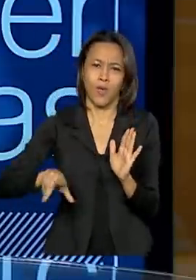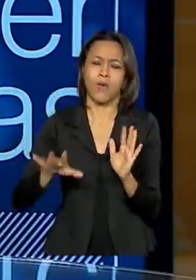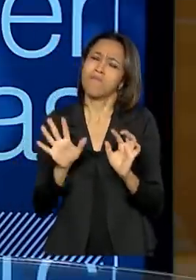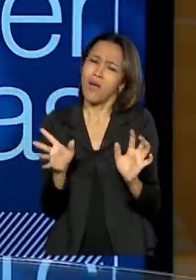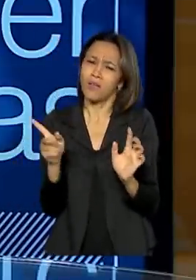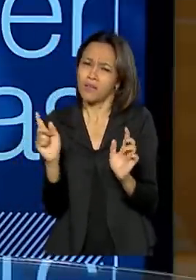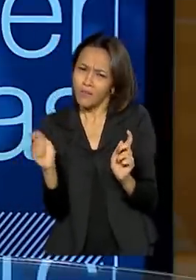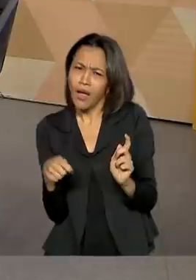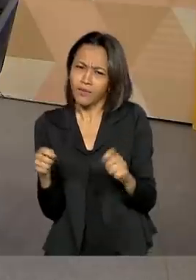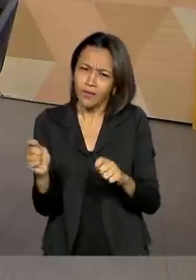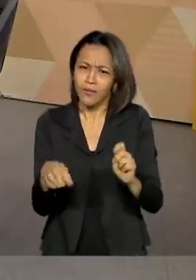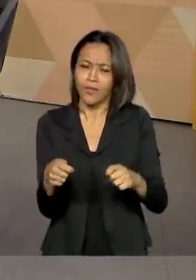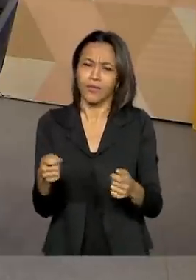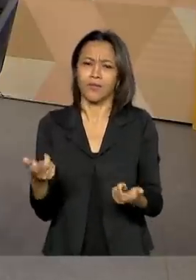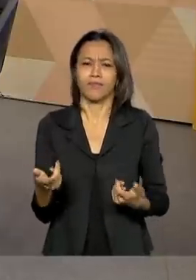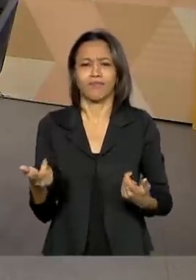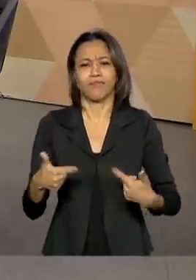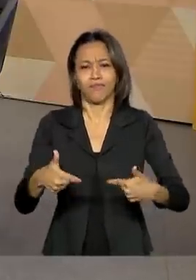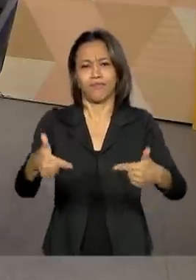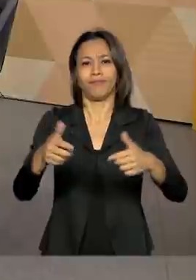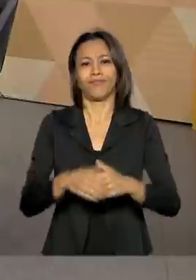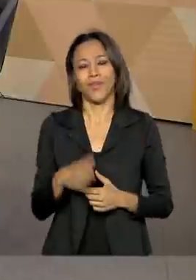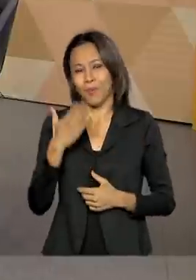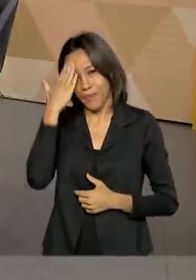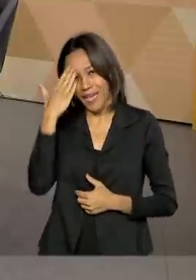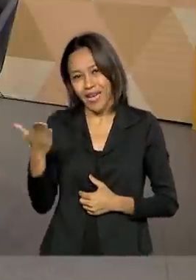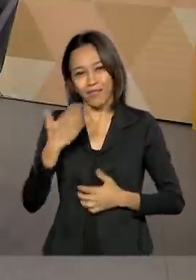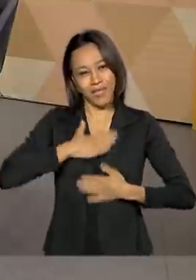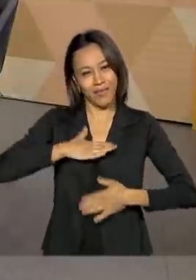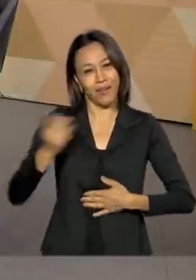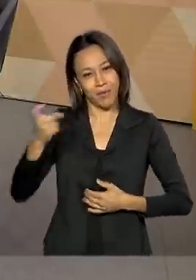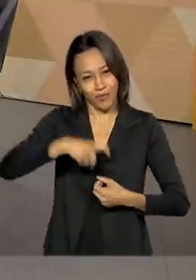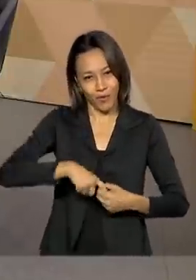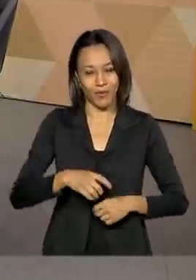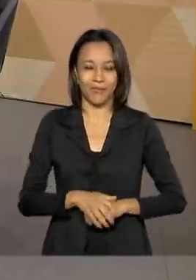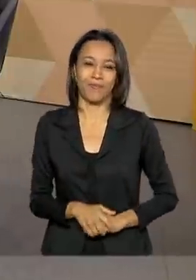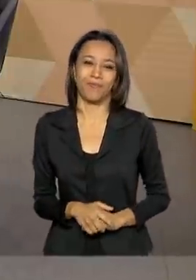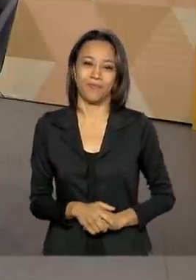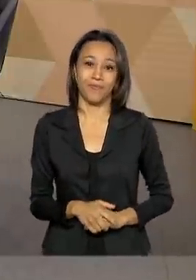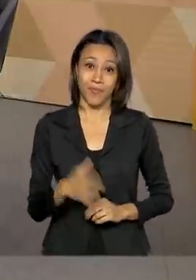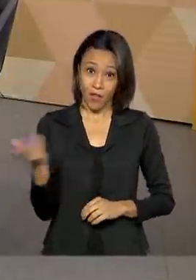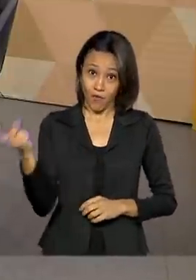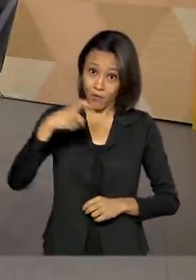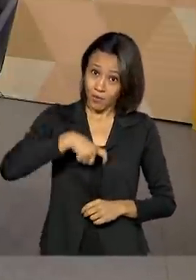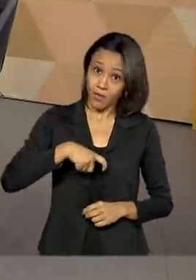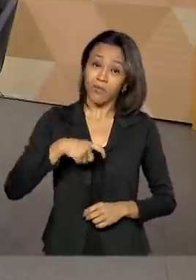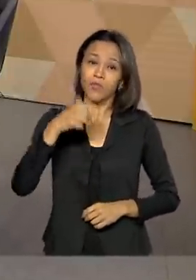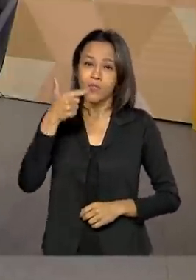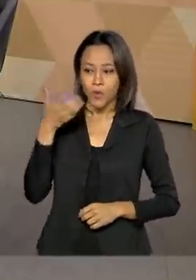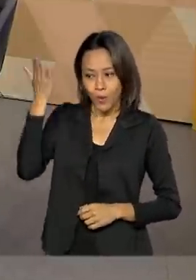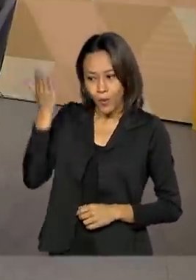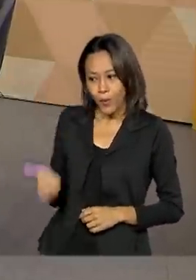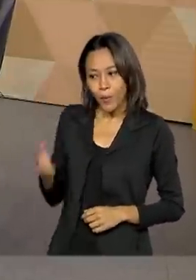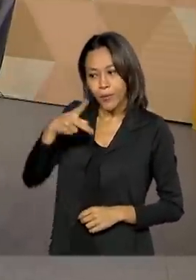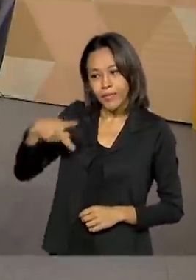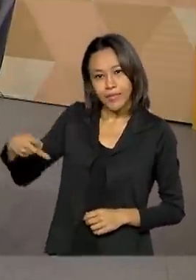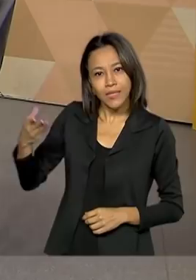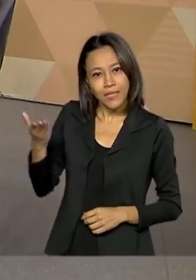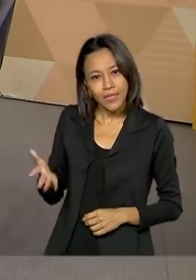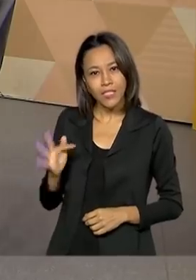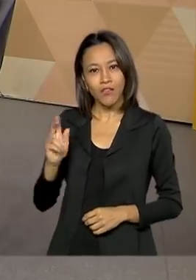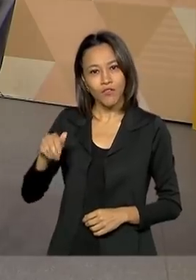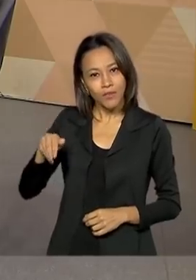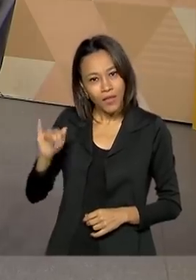do possível, a gente tem implementado. Obrigado, presidente. A gente vai para um rápido intervalo e já volta. Voltamos em instantes com o presidente da FUNAI,